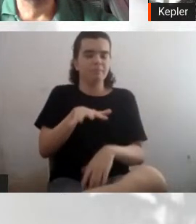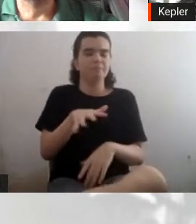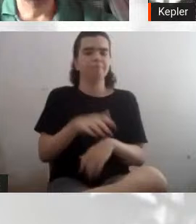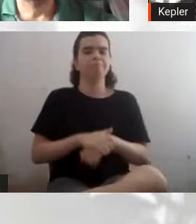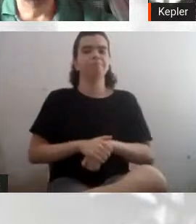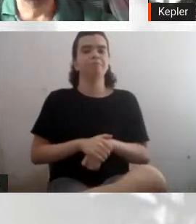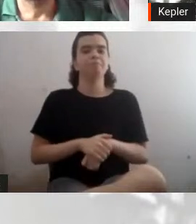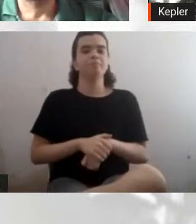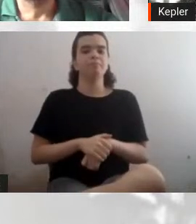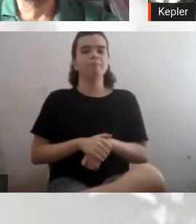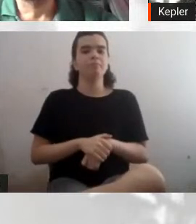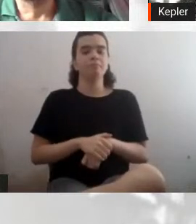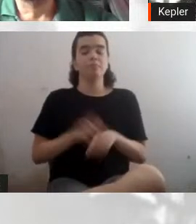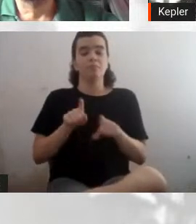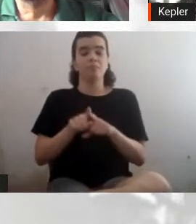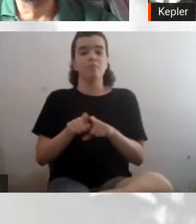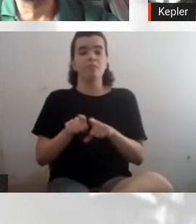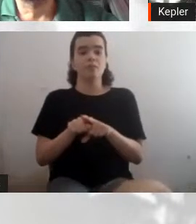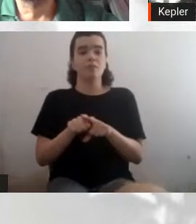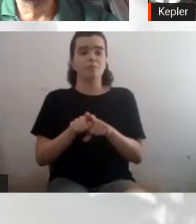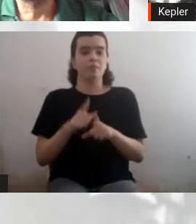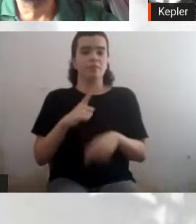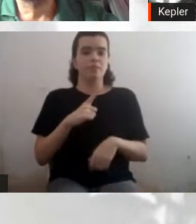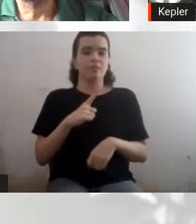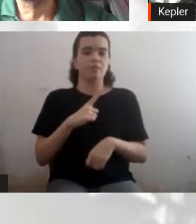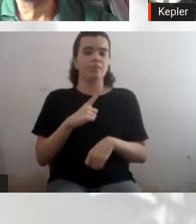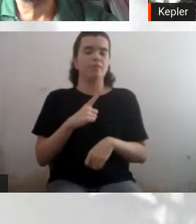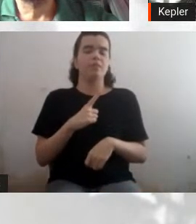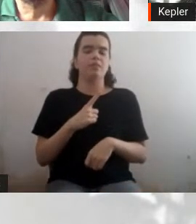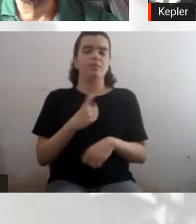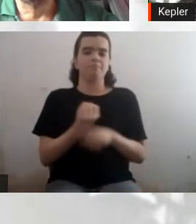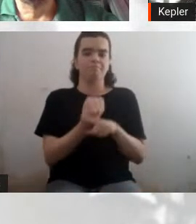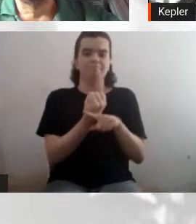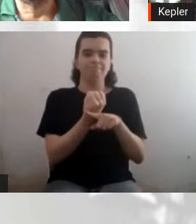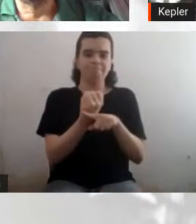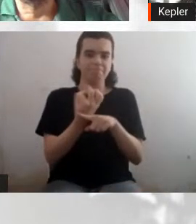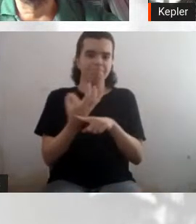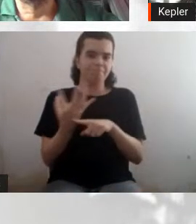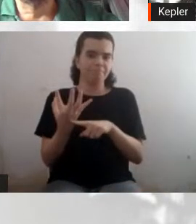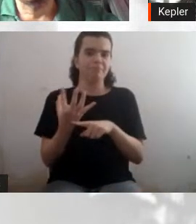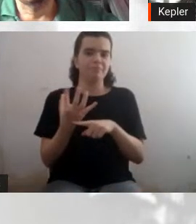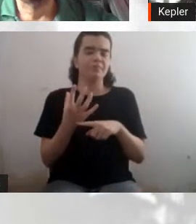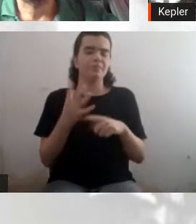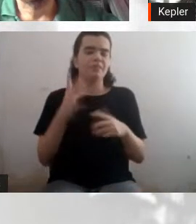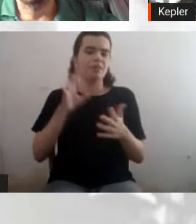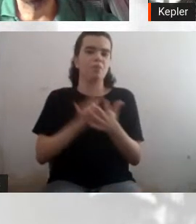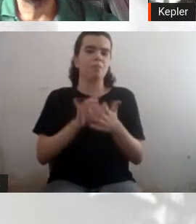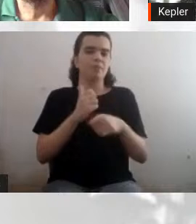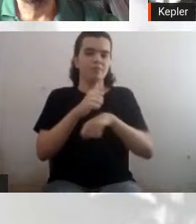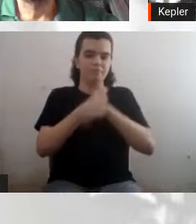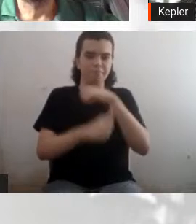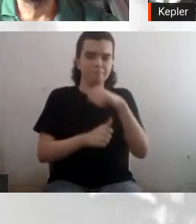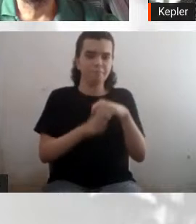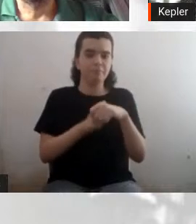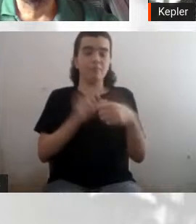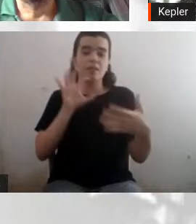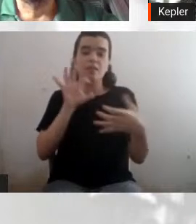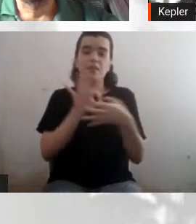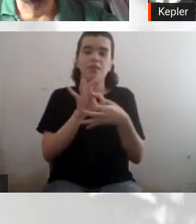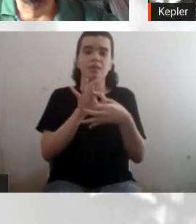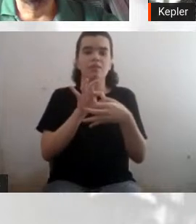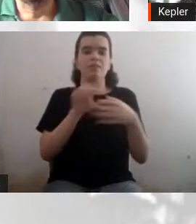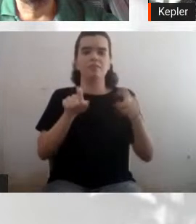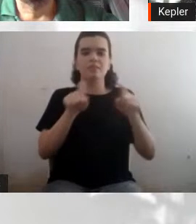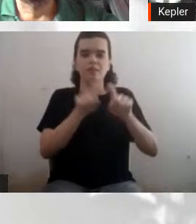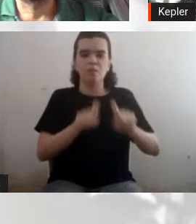atômica, tem muito cálculo de computador, então, muito software, né? Então, é uma